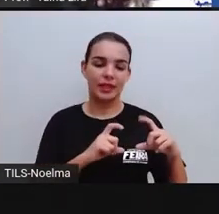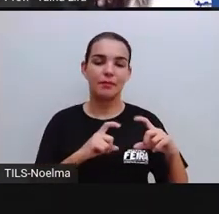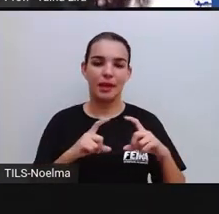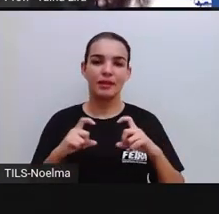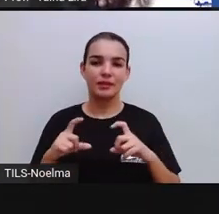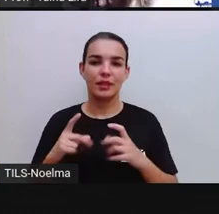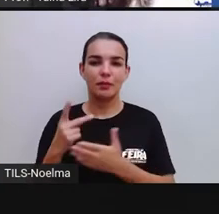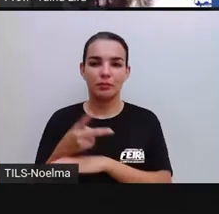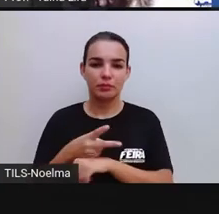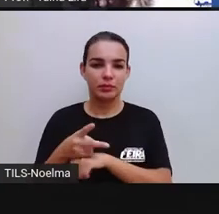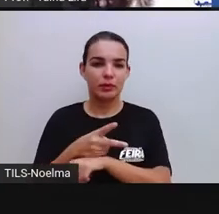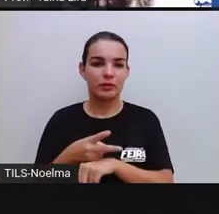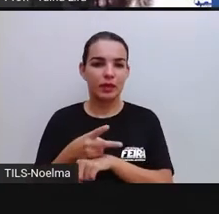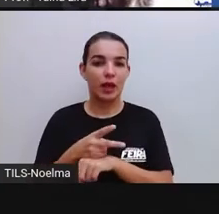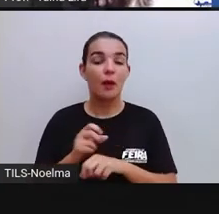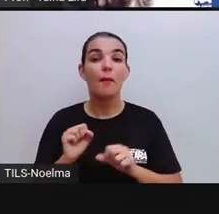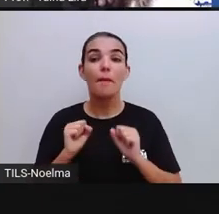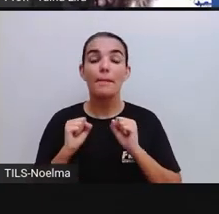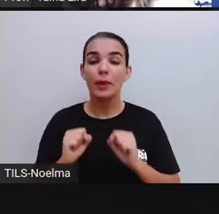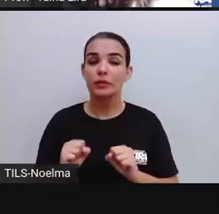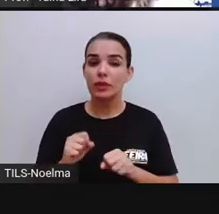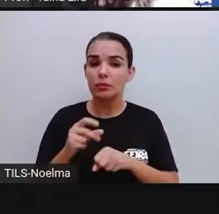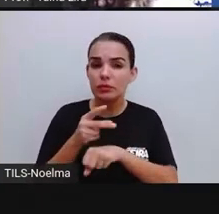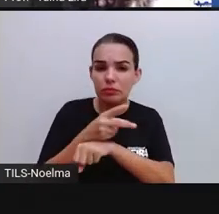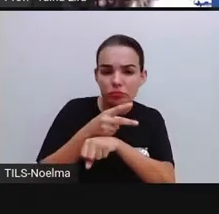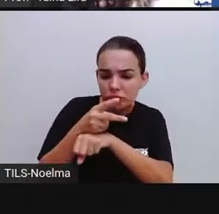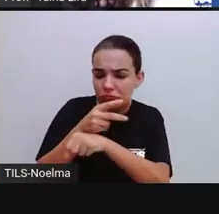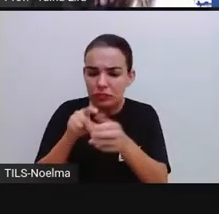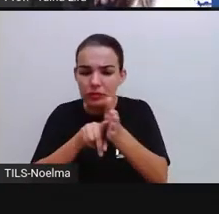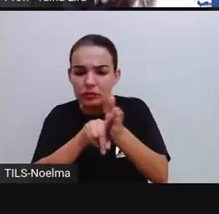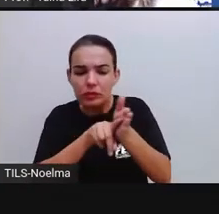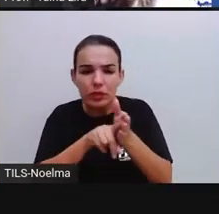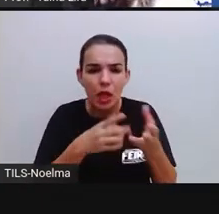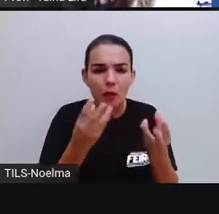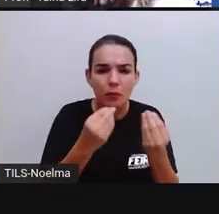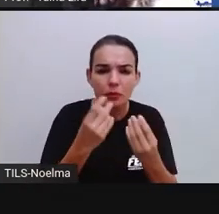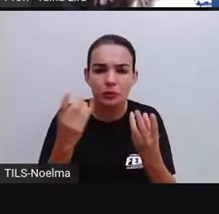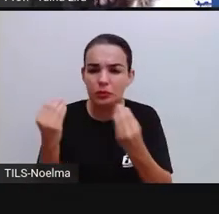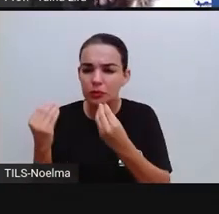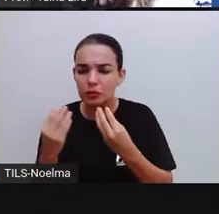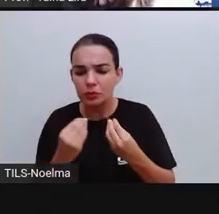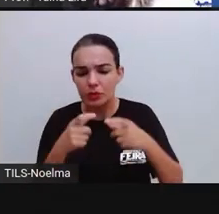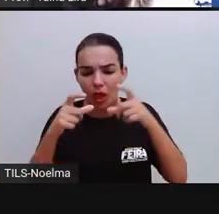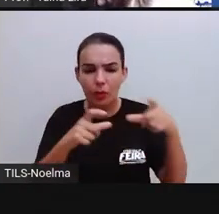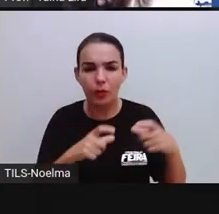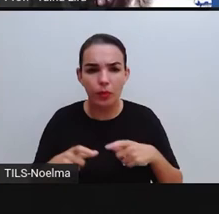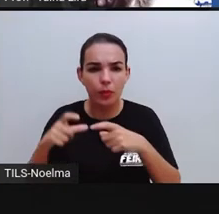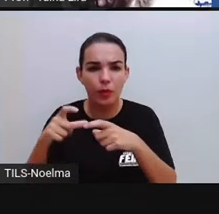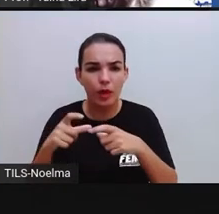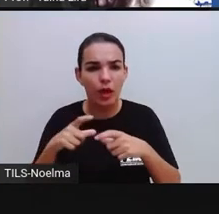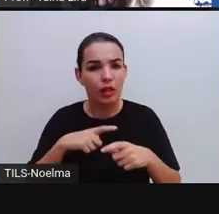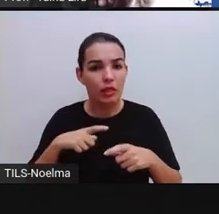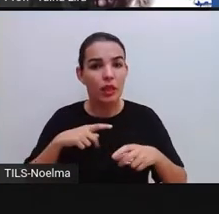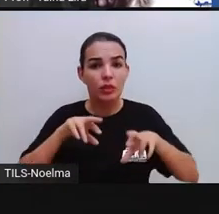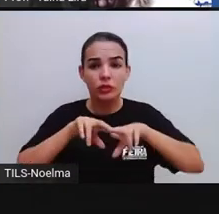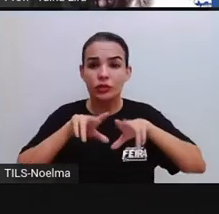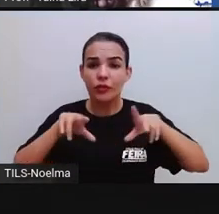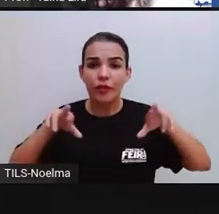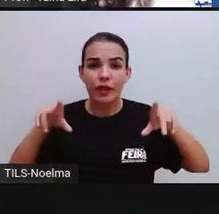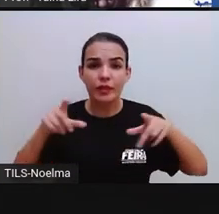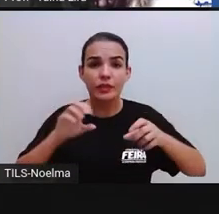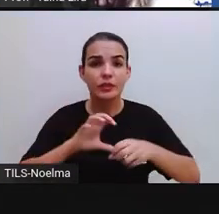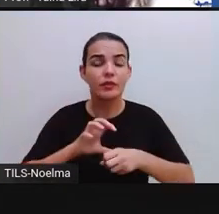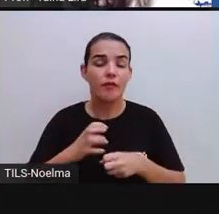investigar vários locais utilizando diversos métodos. Um destes métodos é o uso das fotografias.